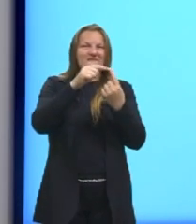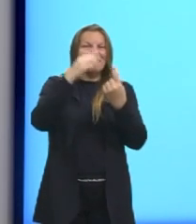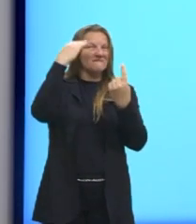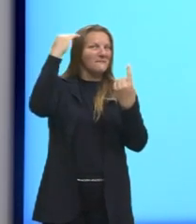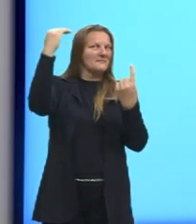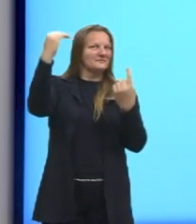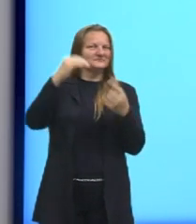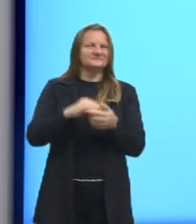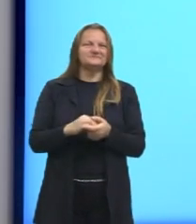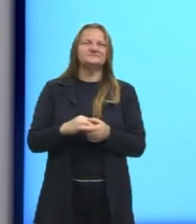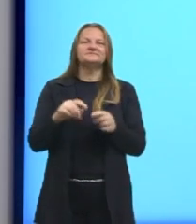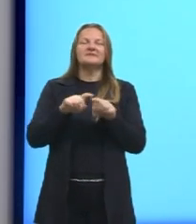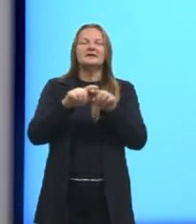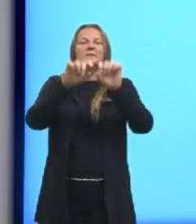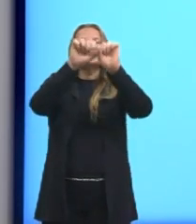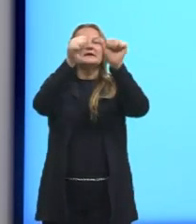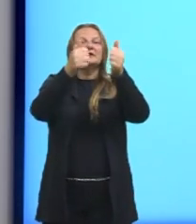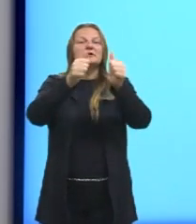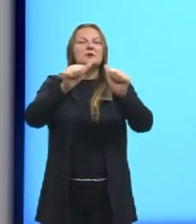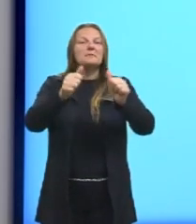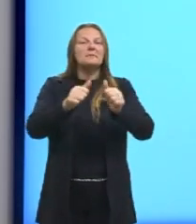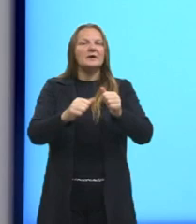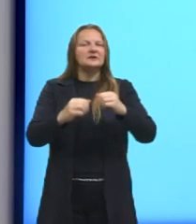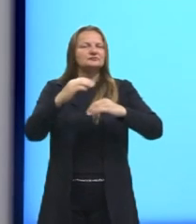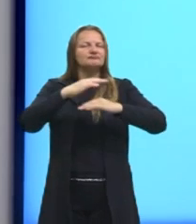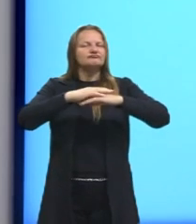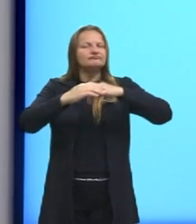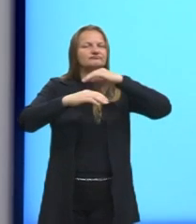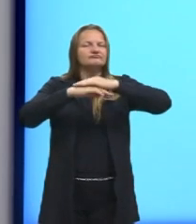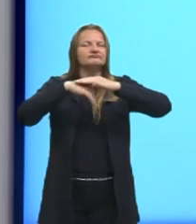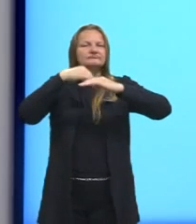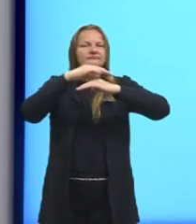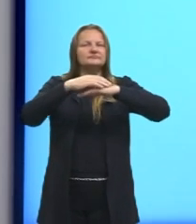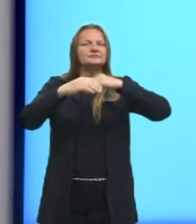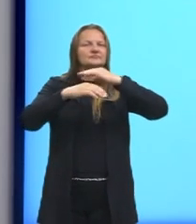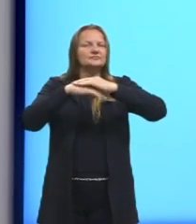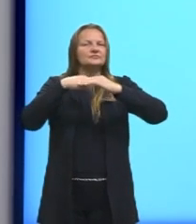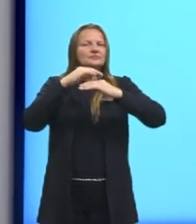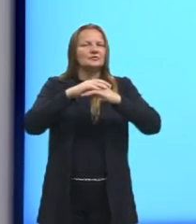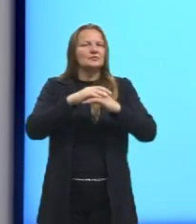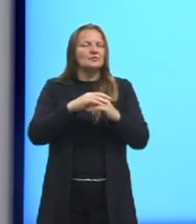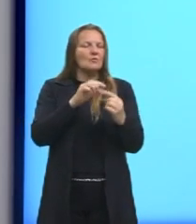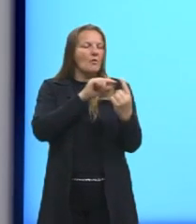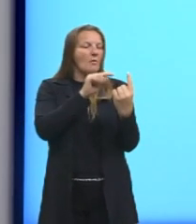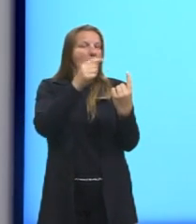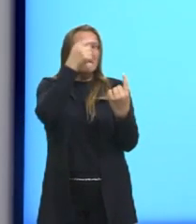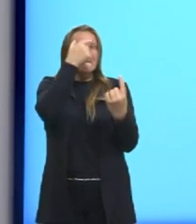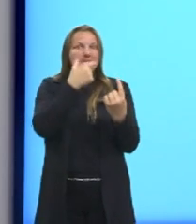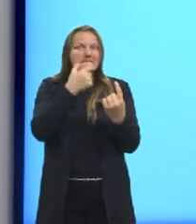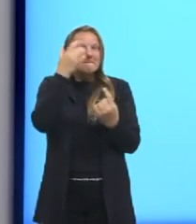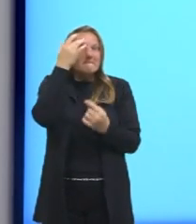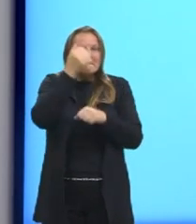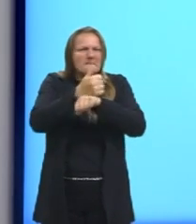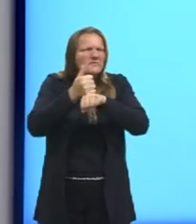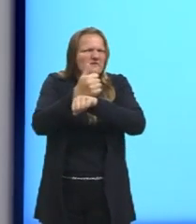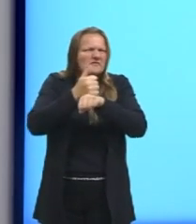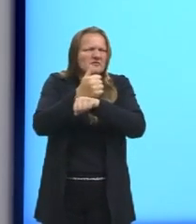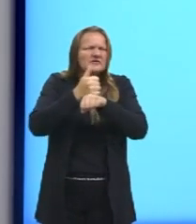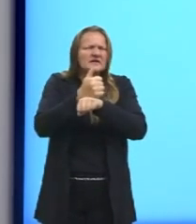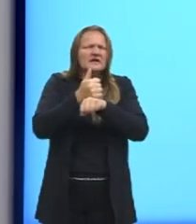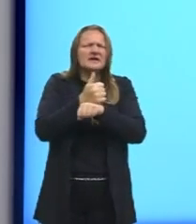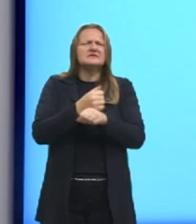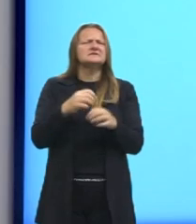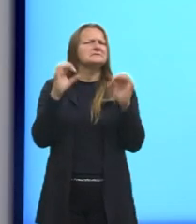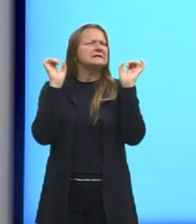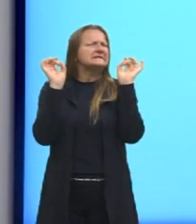Fala da imagem ser construída por consultores de imagem. Isso aqui a gente conversou já na